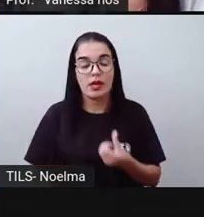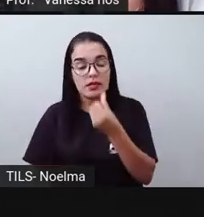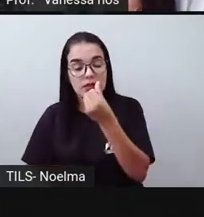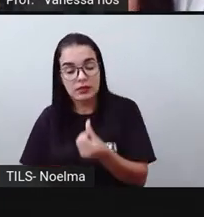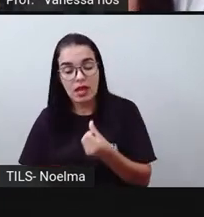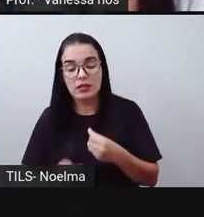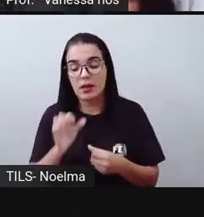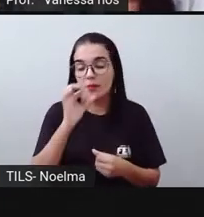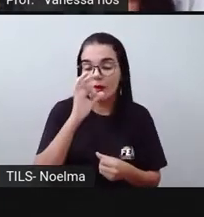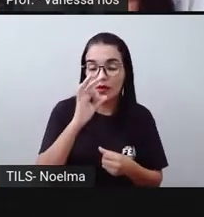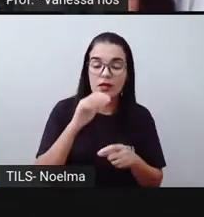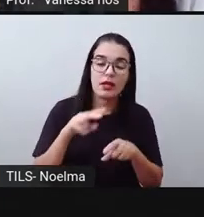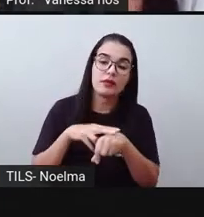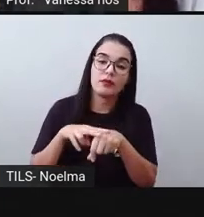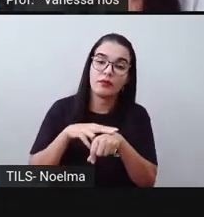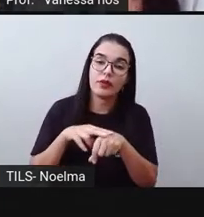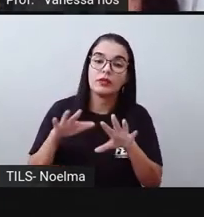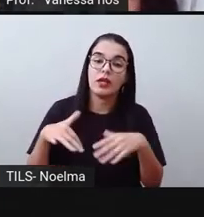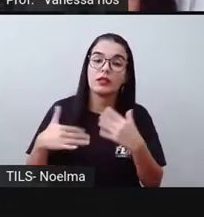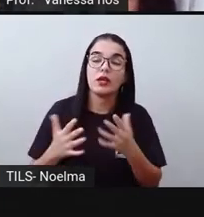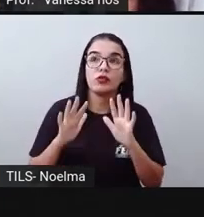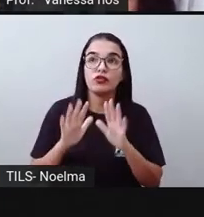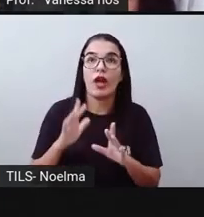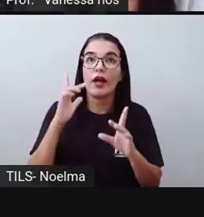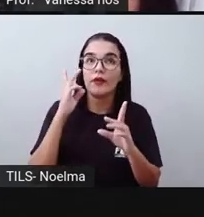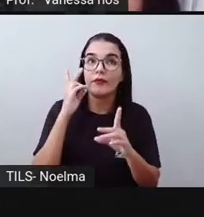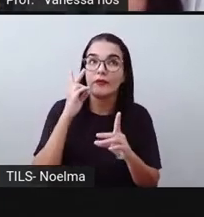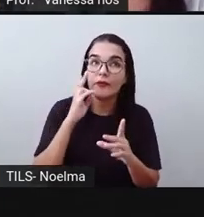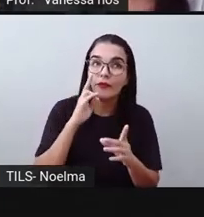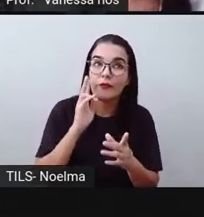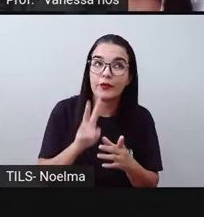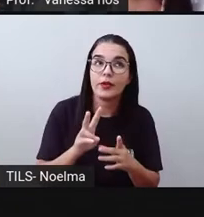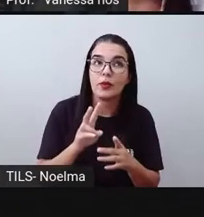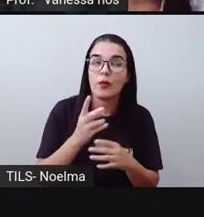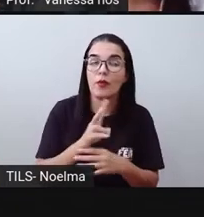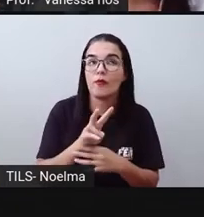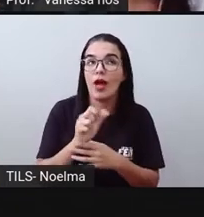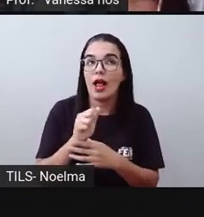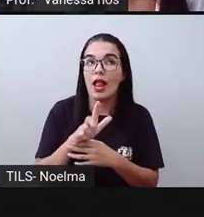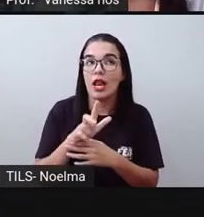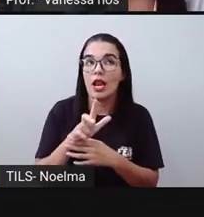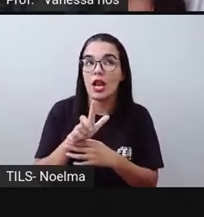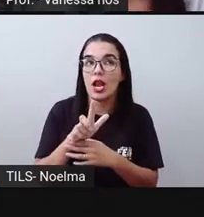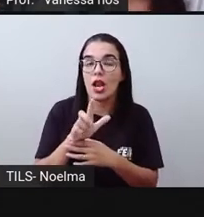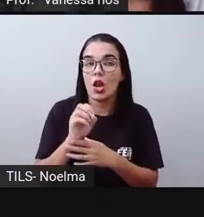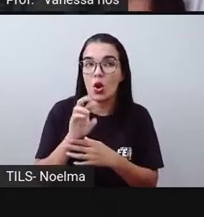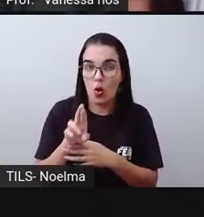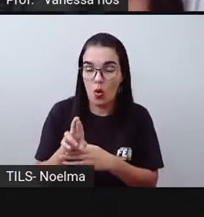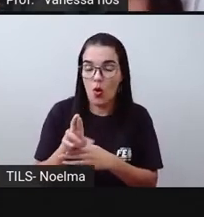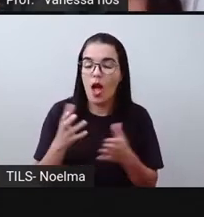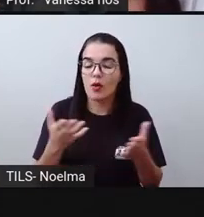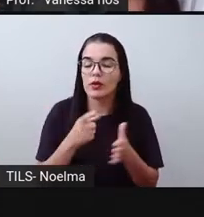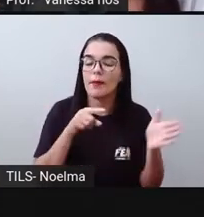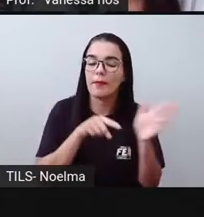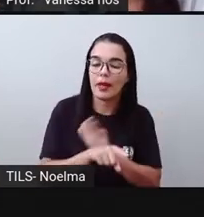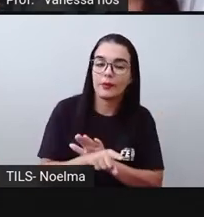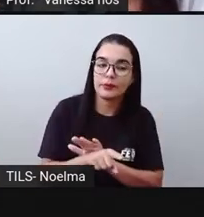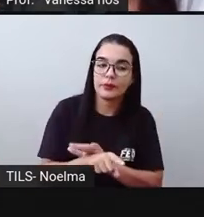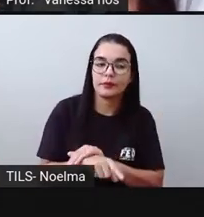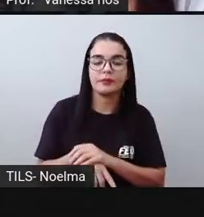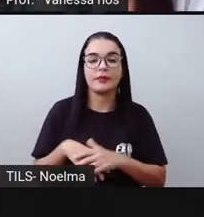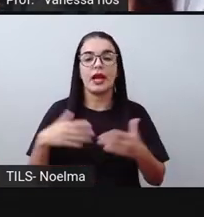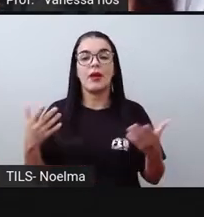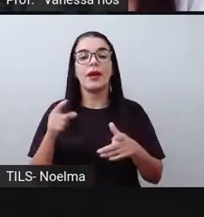Identificando os valores, a gente precisa prestar atenção na pergunta. Então, pergunta qual é o valor